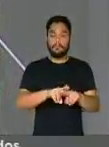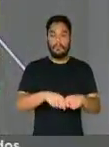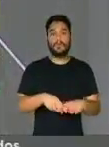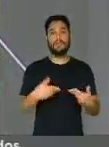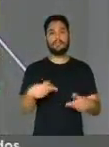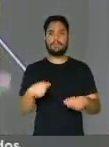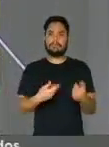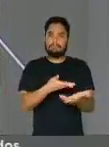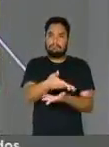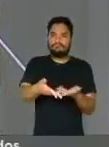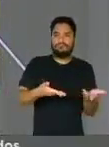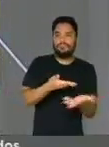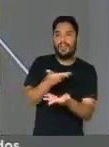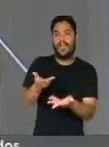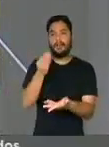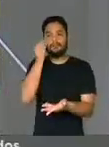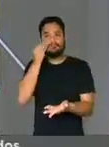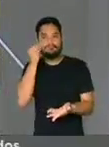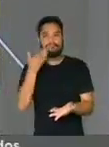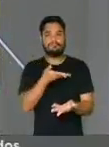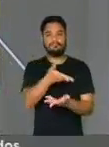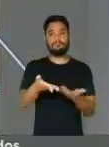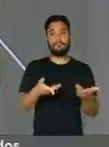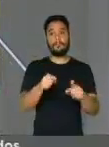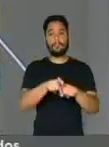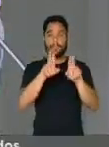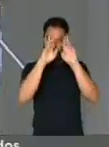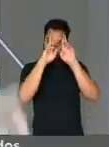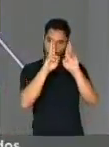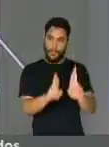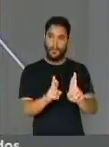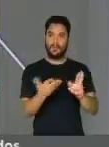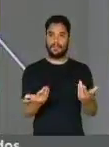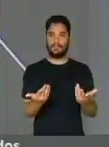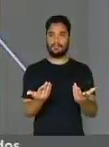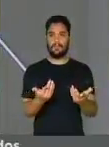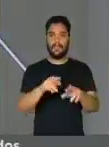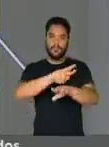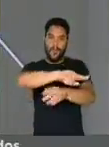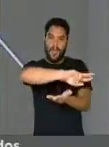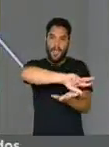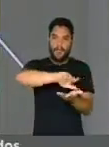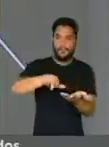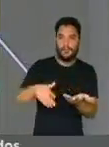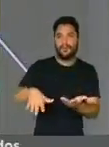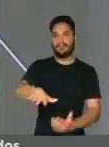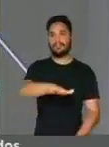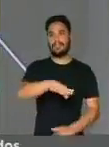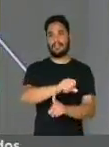diálogo, na troca de experiências e no respeito à pluralidade.